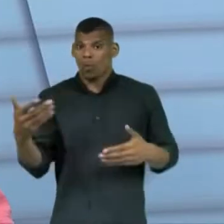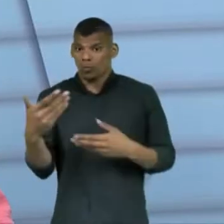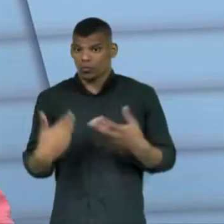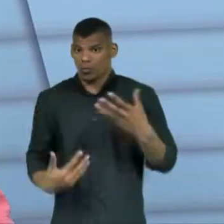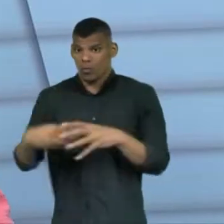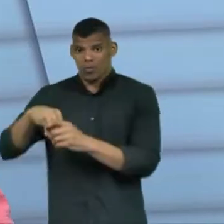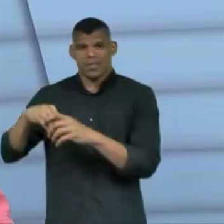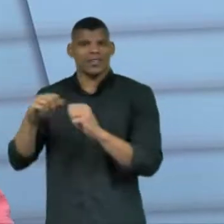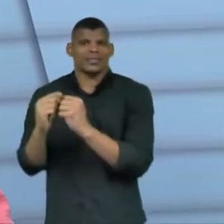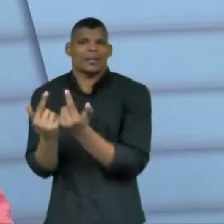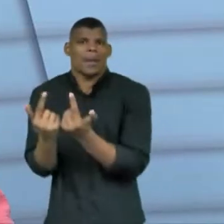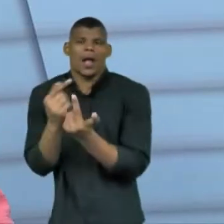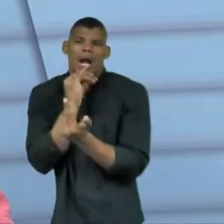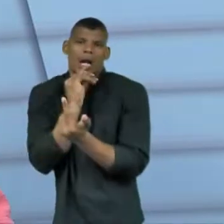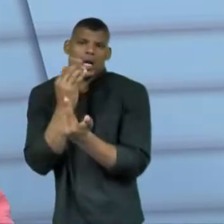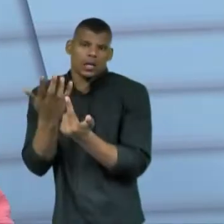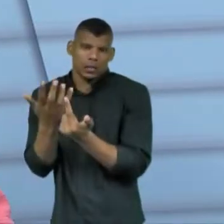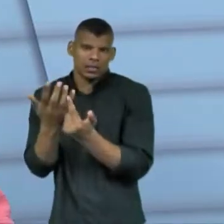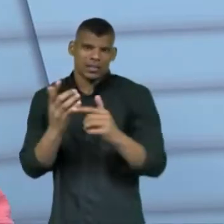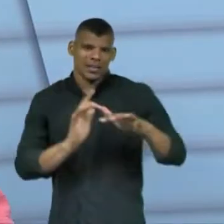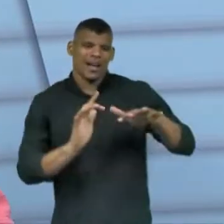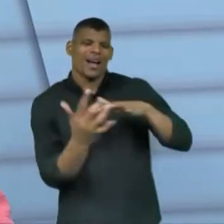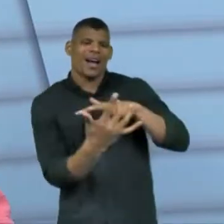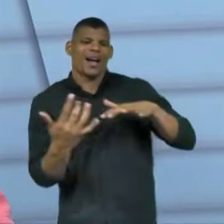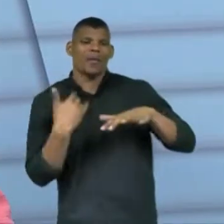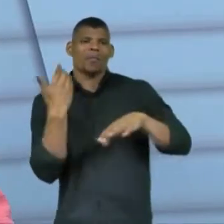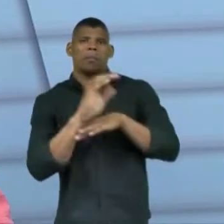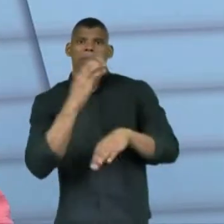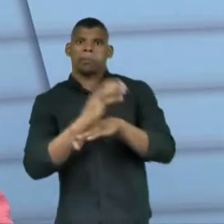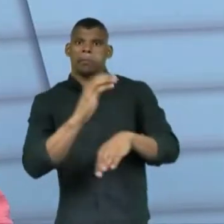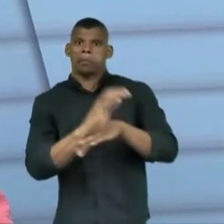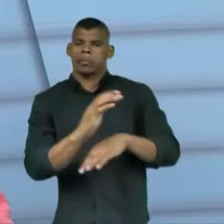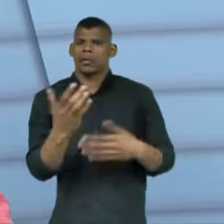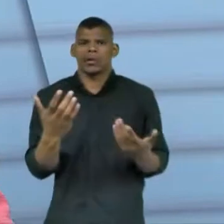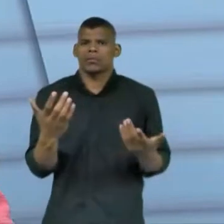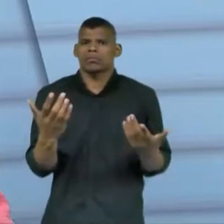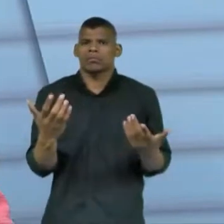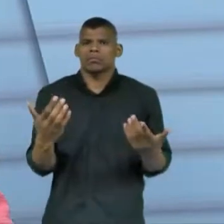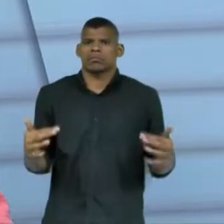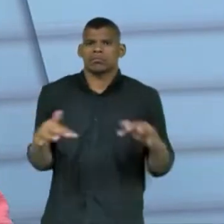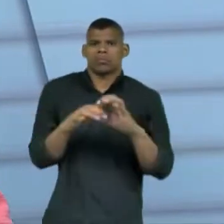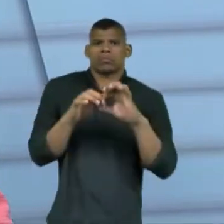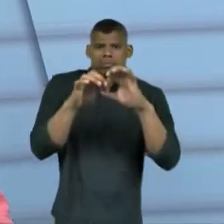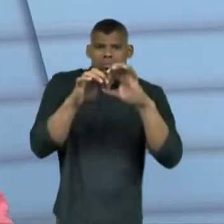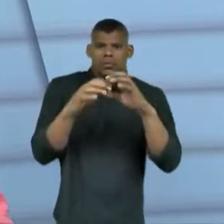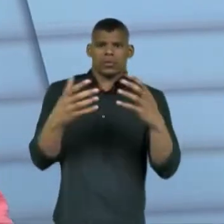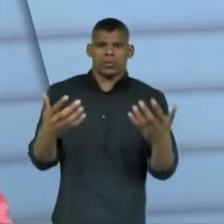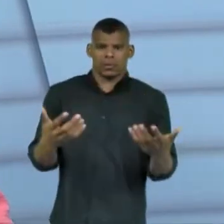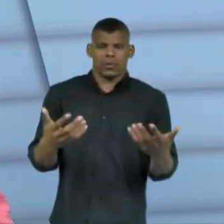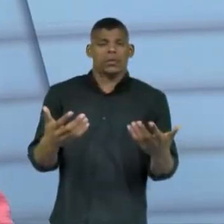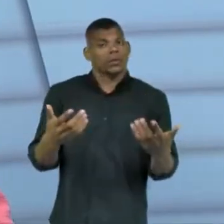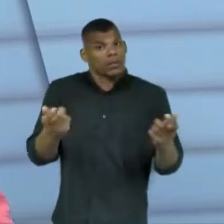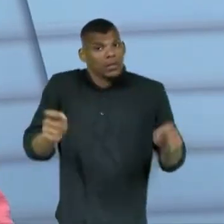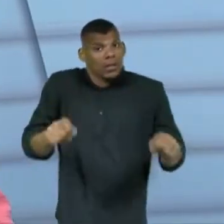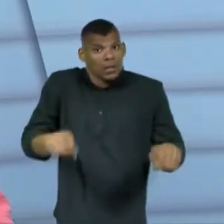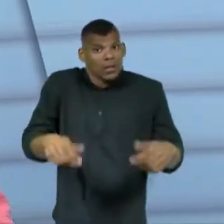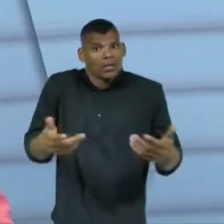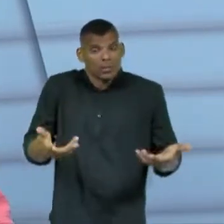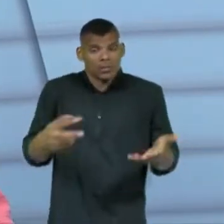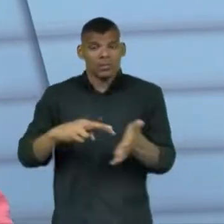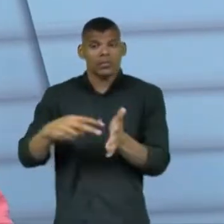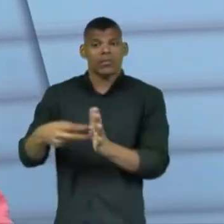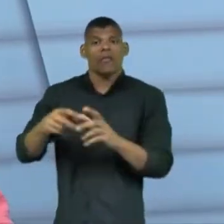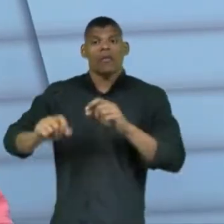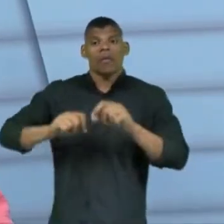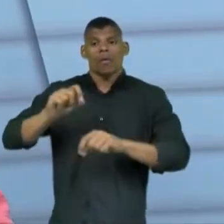estamos hoje contrariando a lei que diz que não pode estar em dois locais ao mesmo tempo. Nós estamos em dois locais ao